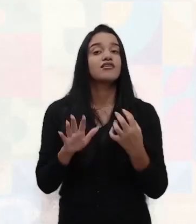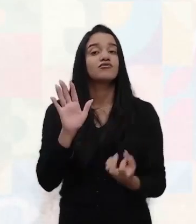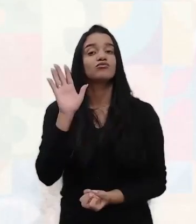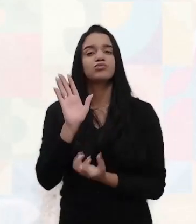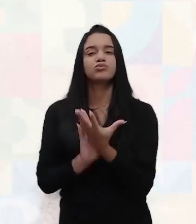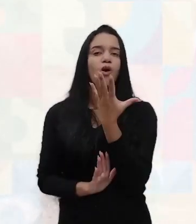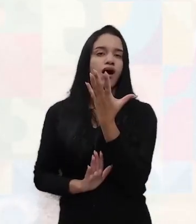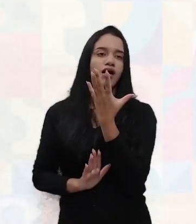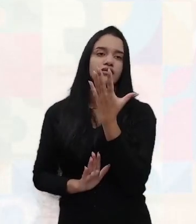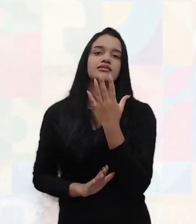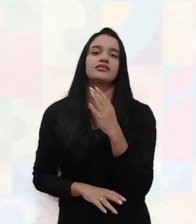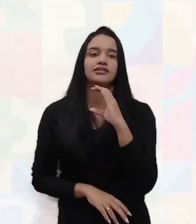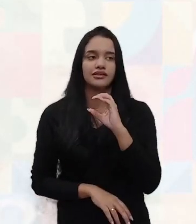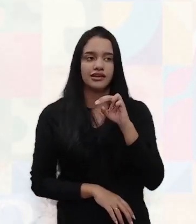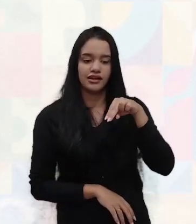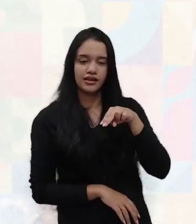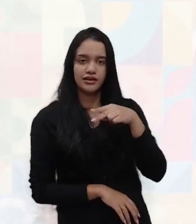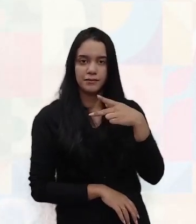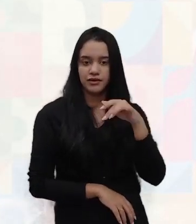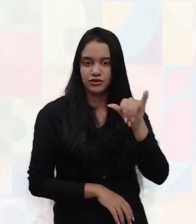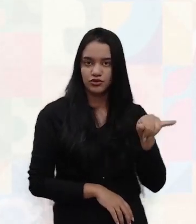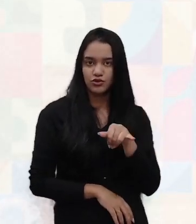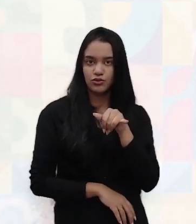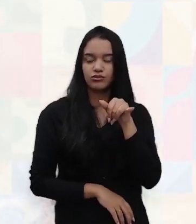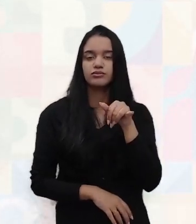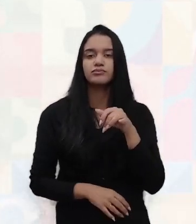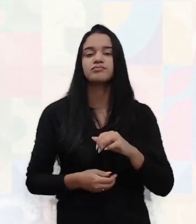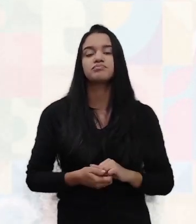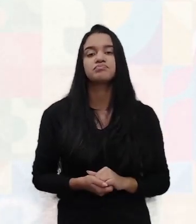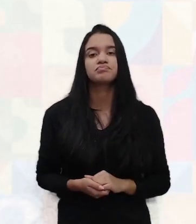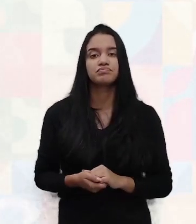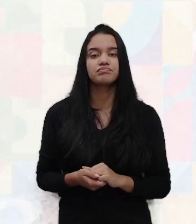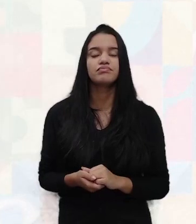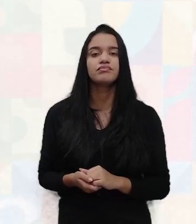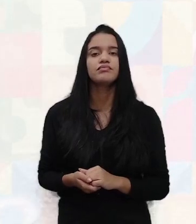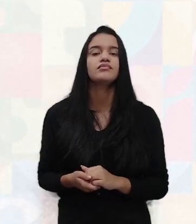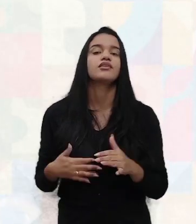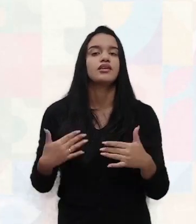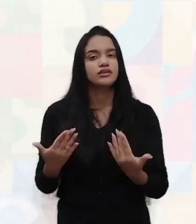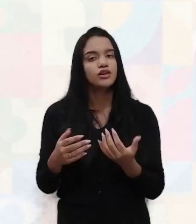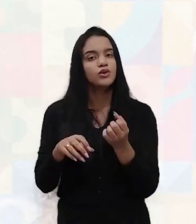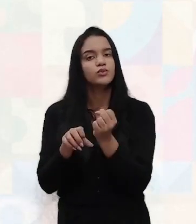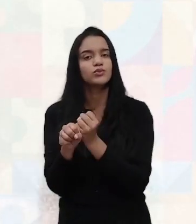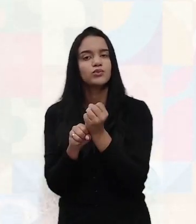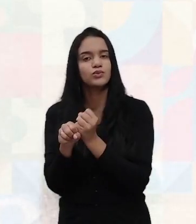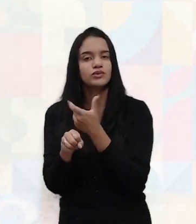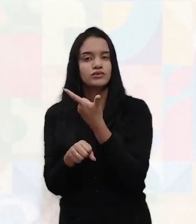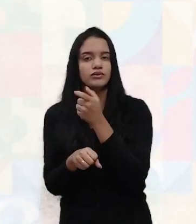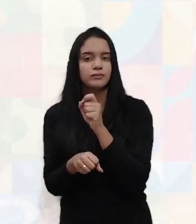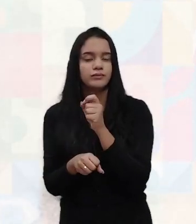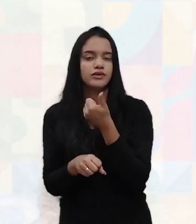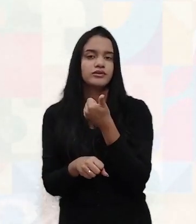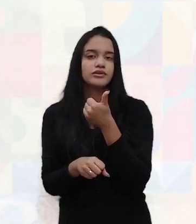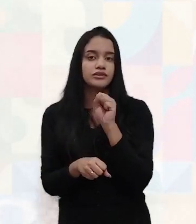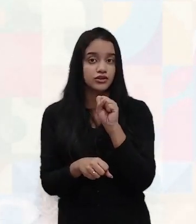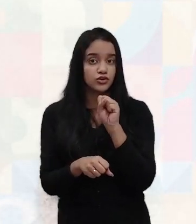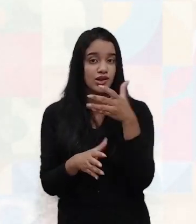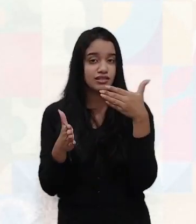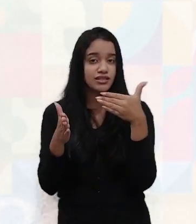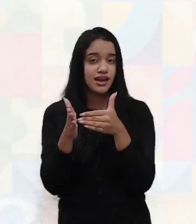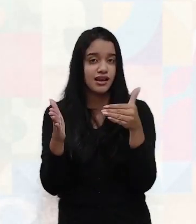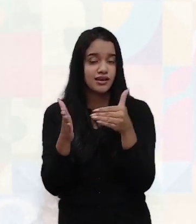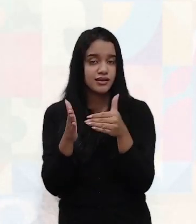CNPJs, né? E de muitas pessoas que se tornaram MEI, tá? Então, a partir de 2018, houve uma mudança no limite de